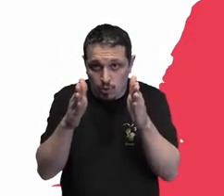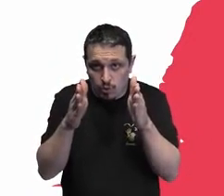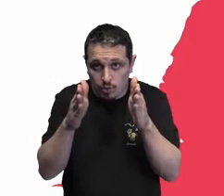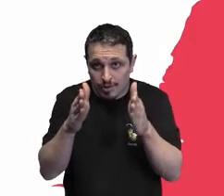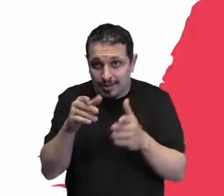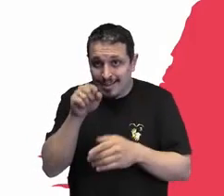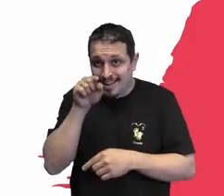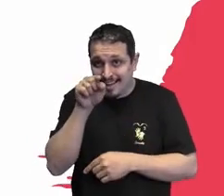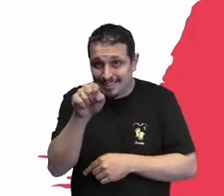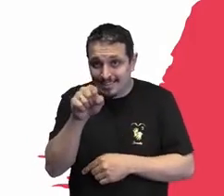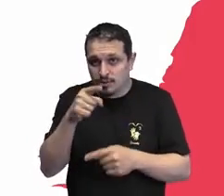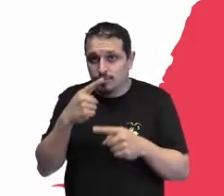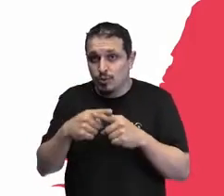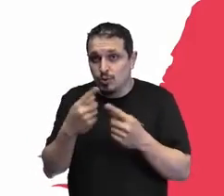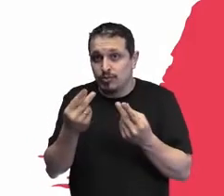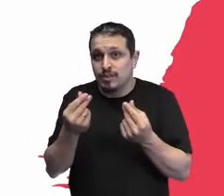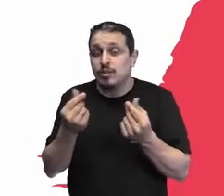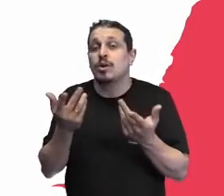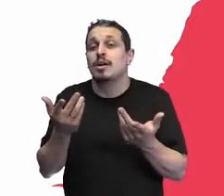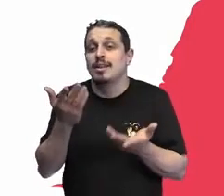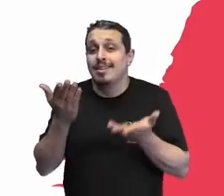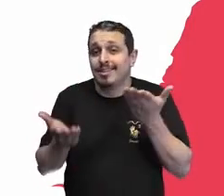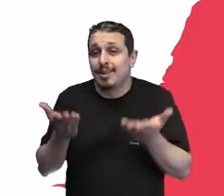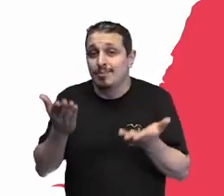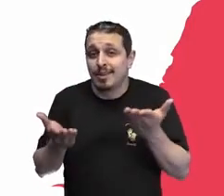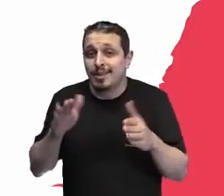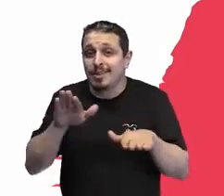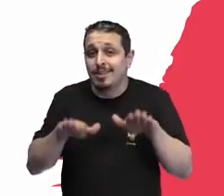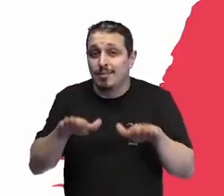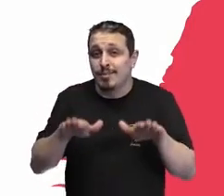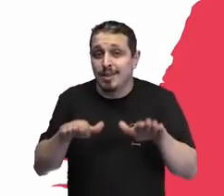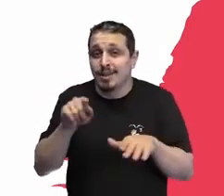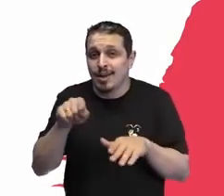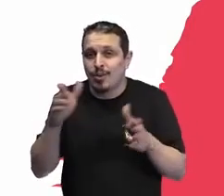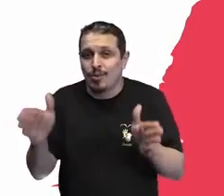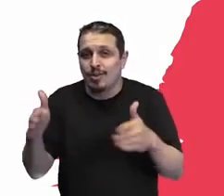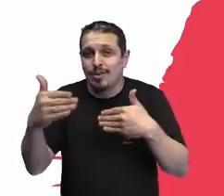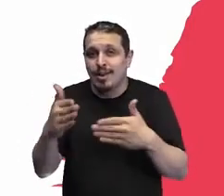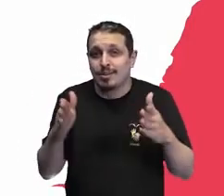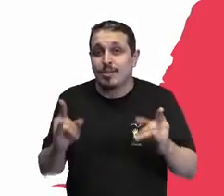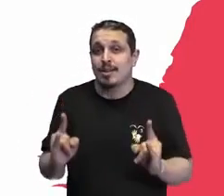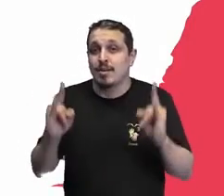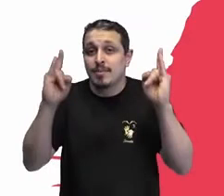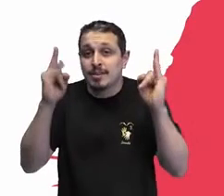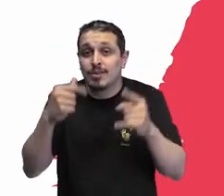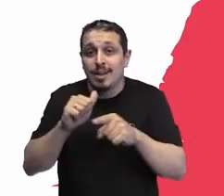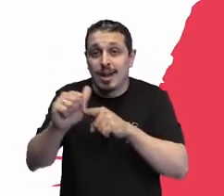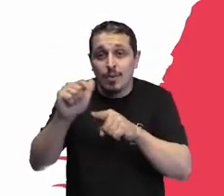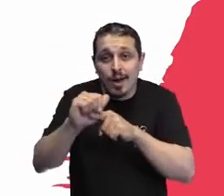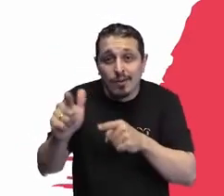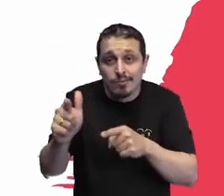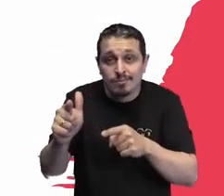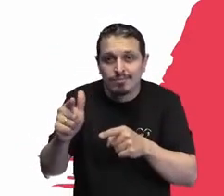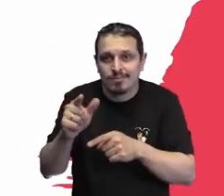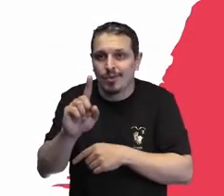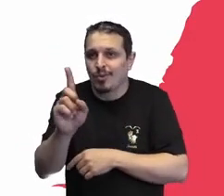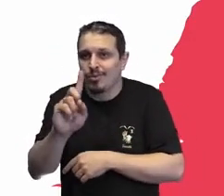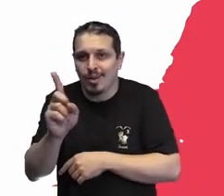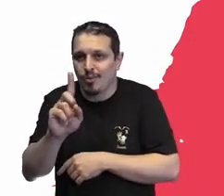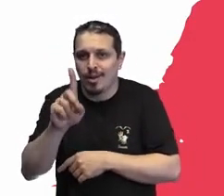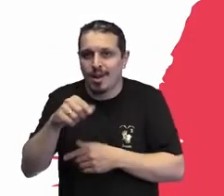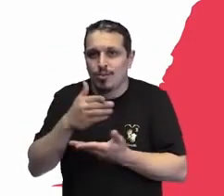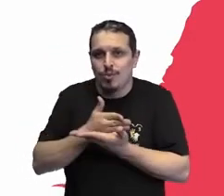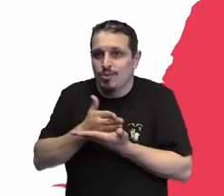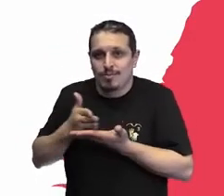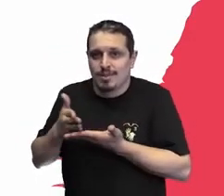custa esse projeto? Depende do preço do metro quadrado, por quê? Porque a gente paga um aluguel de apartamento, a gente não está começando pelo processo de